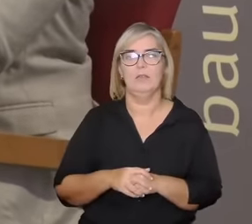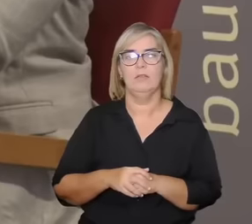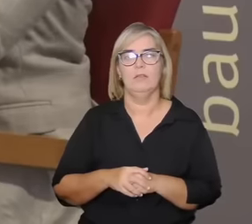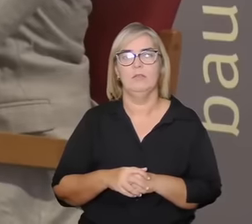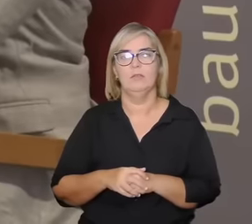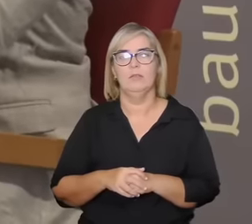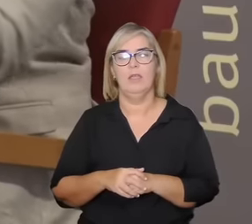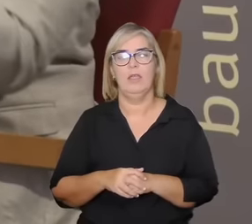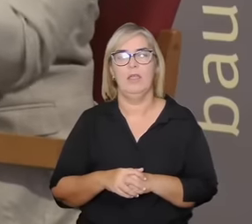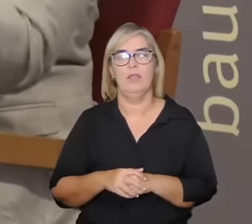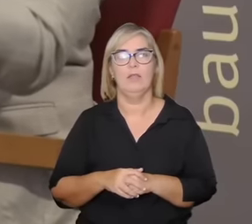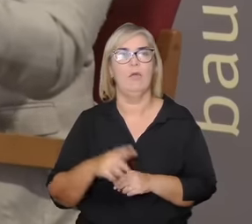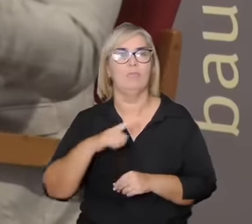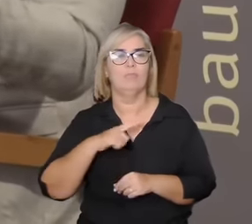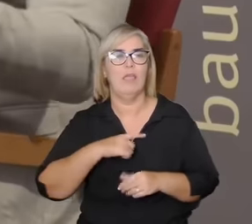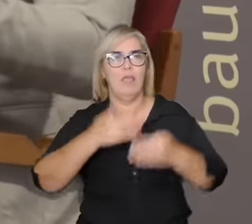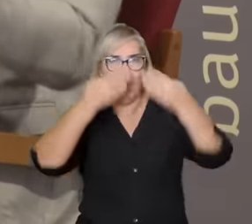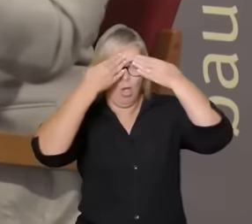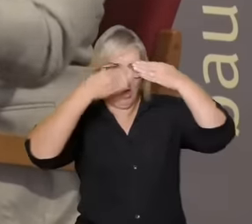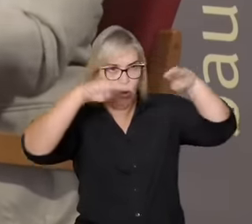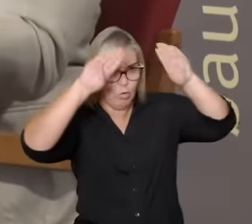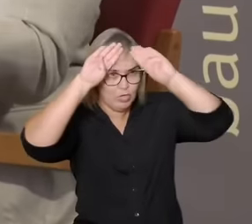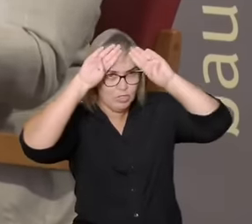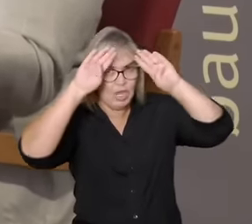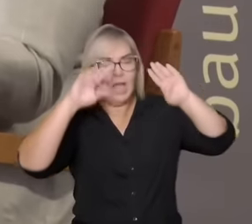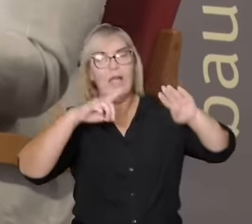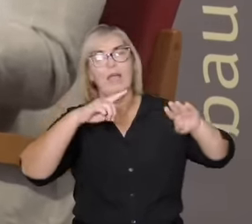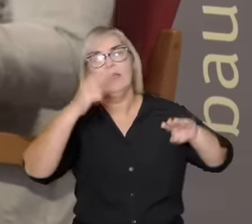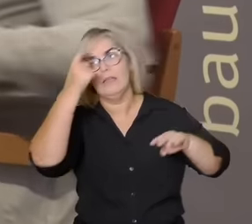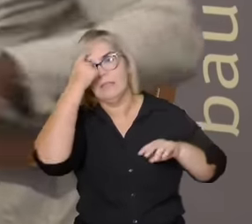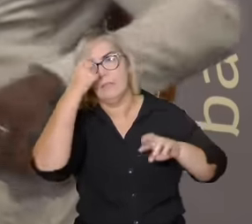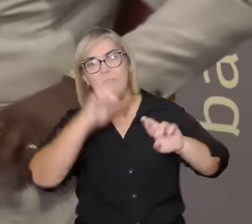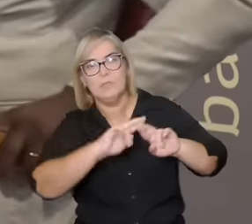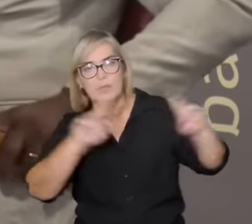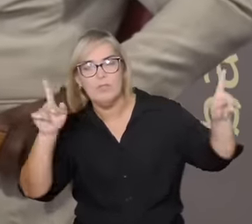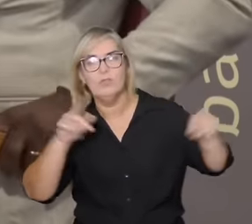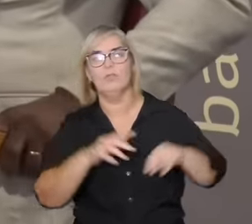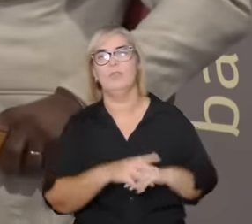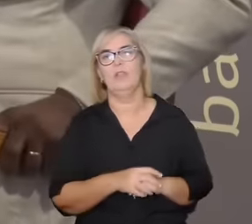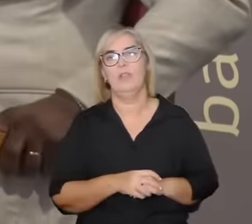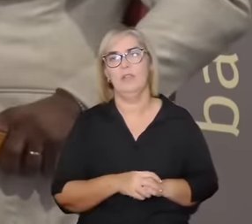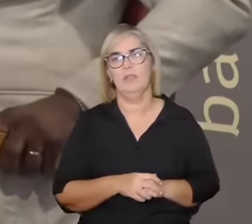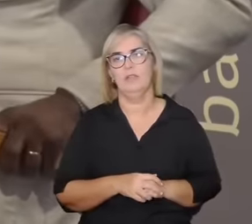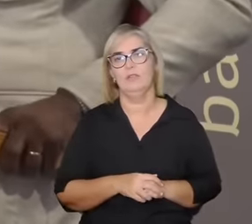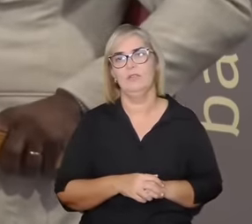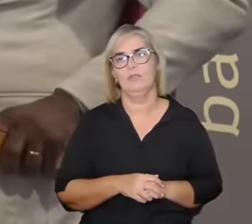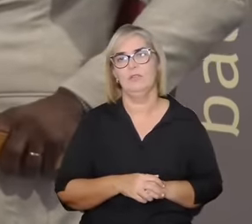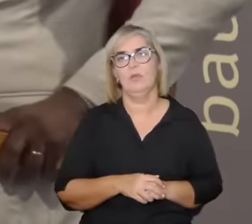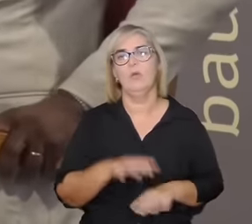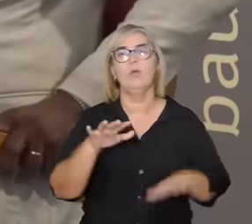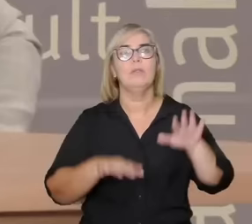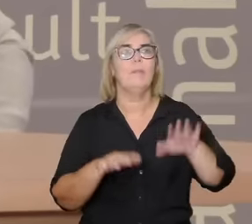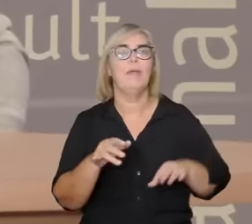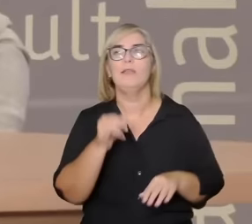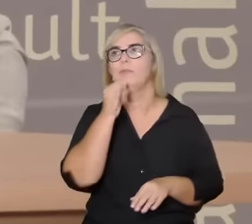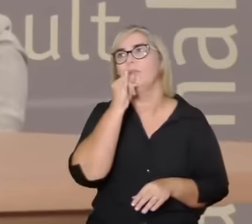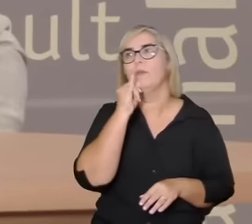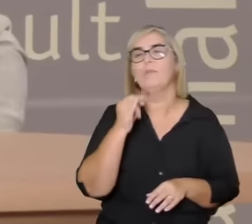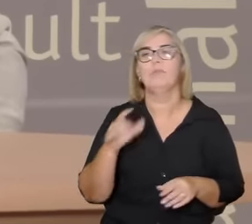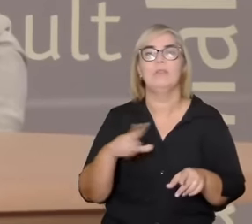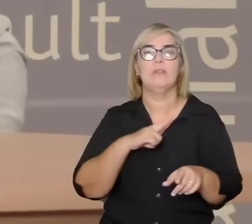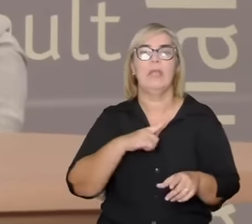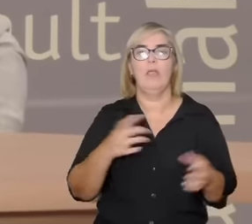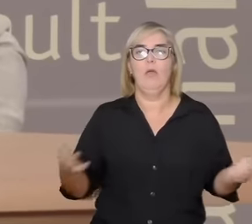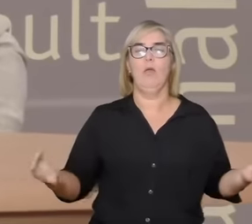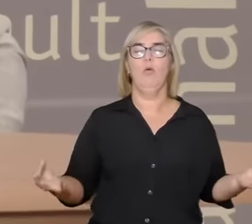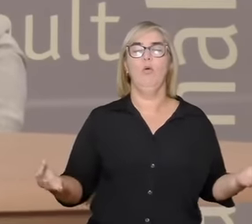que estão ali em conexão para aumentar a potência então faz uma diferença tem outras tradições como o budismo por exemplo o